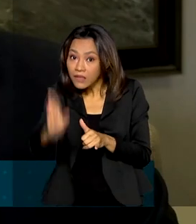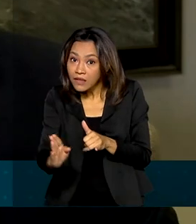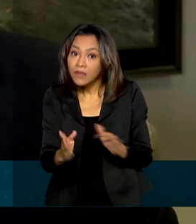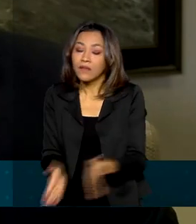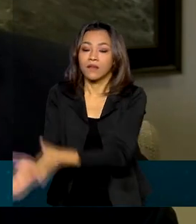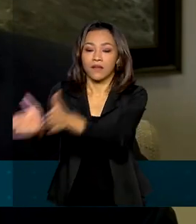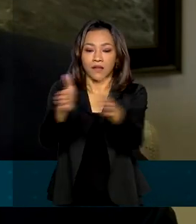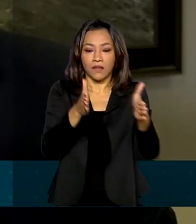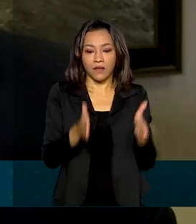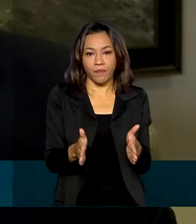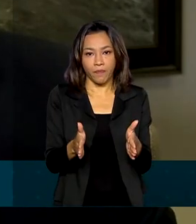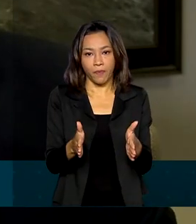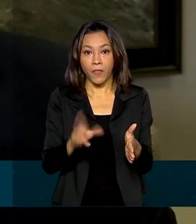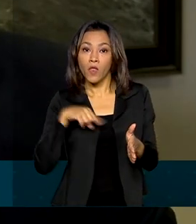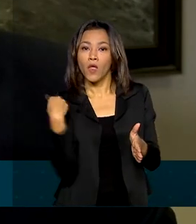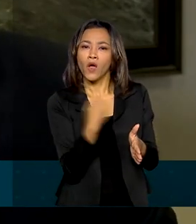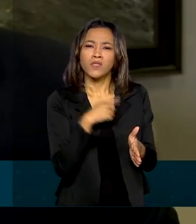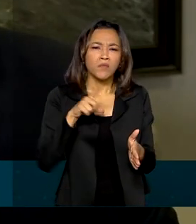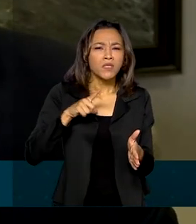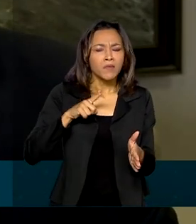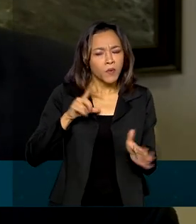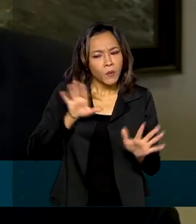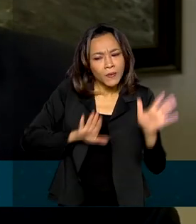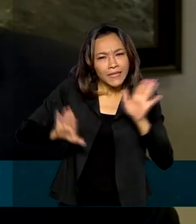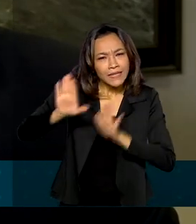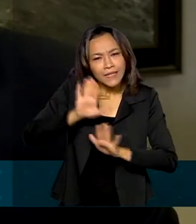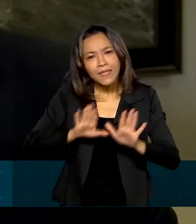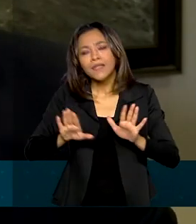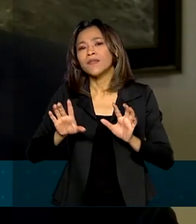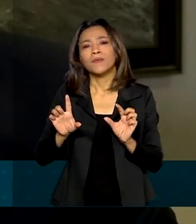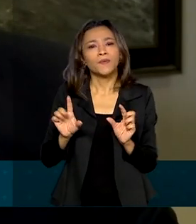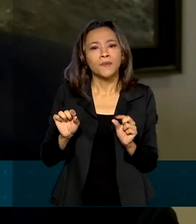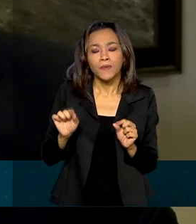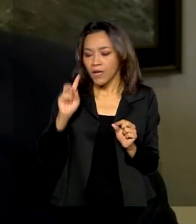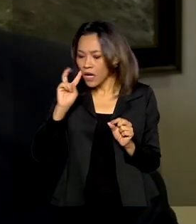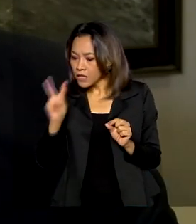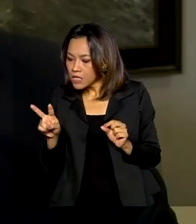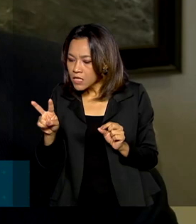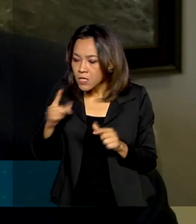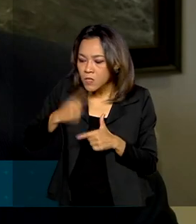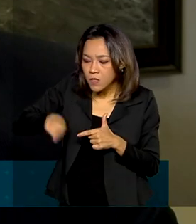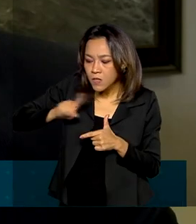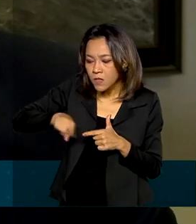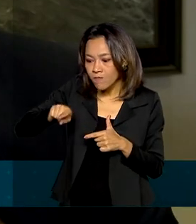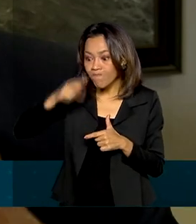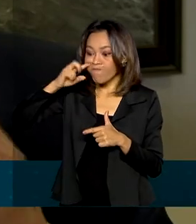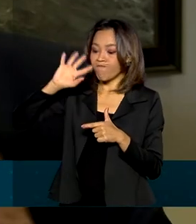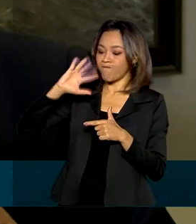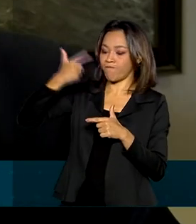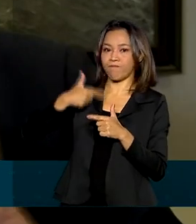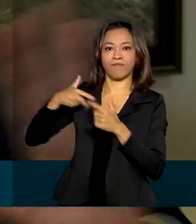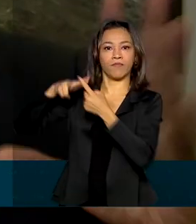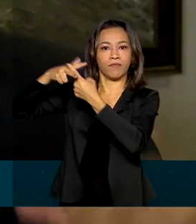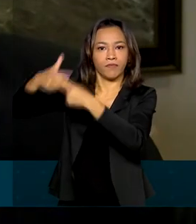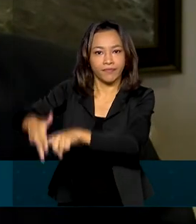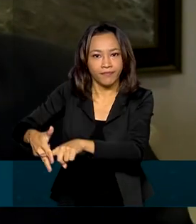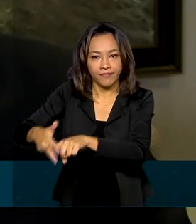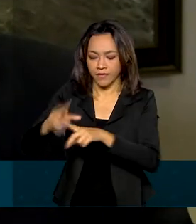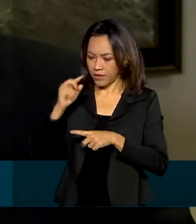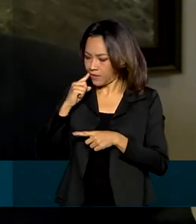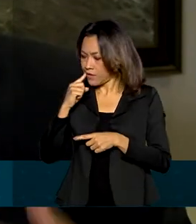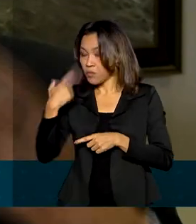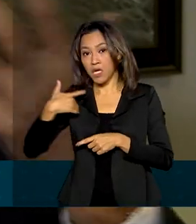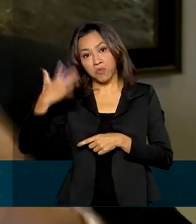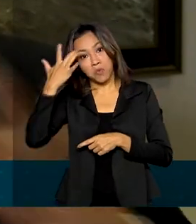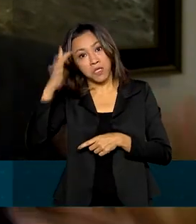cuidado de cobrir o telhado antes que comece a chover. Porque, partir de agora, mais aqui, sei lá, dois,